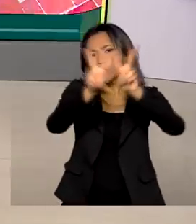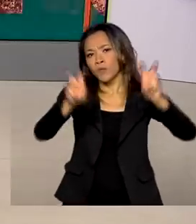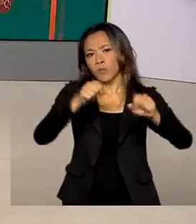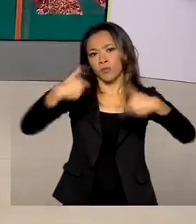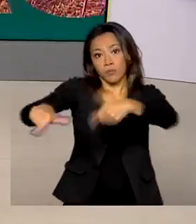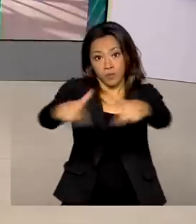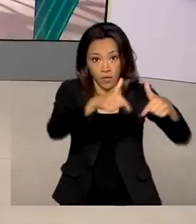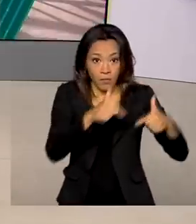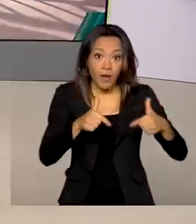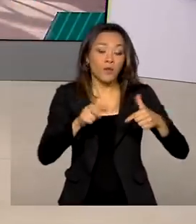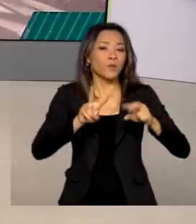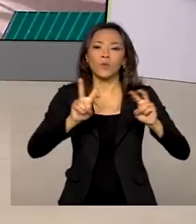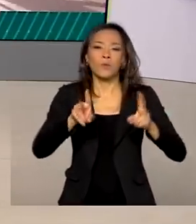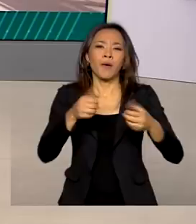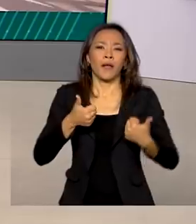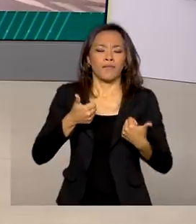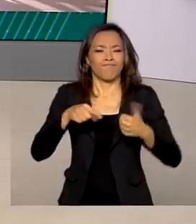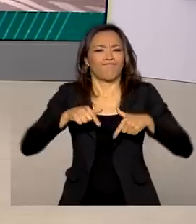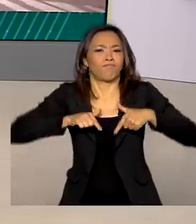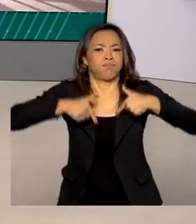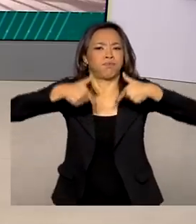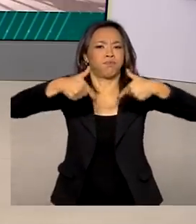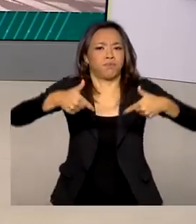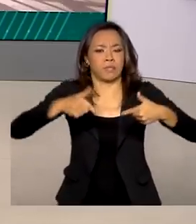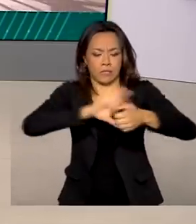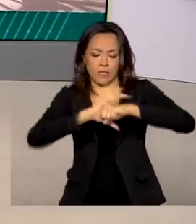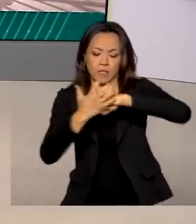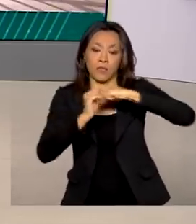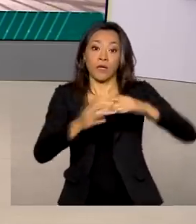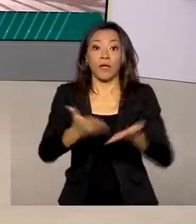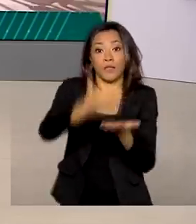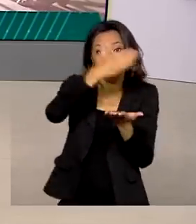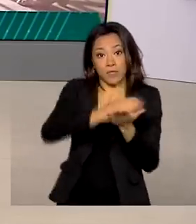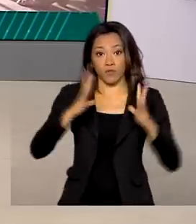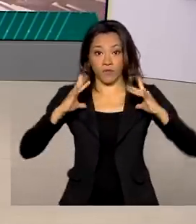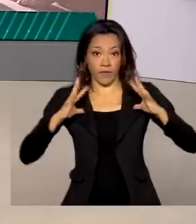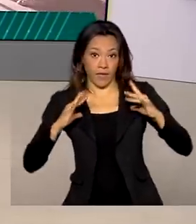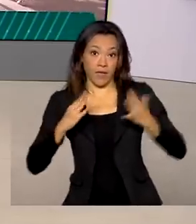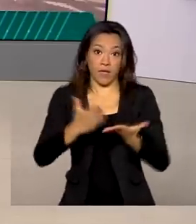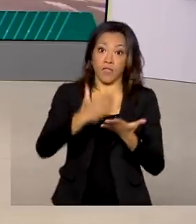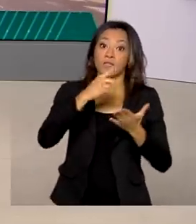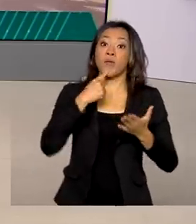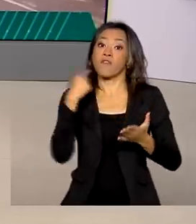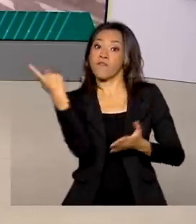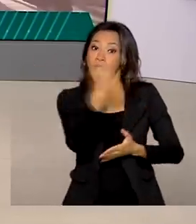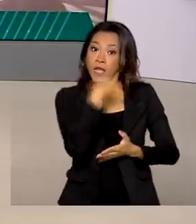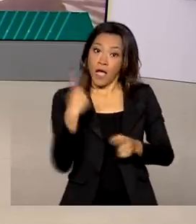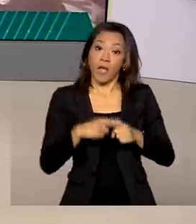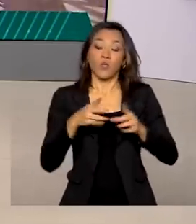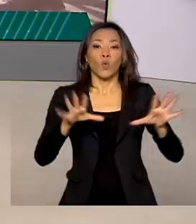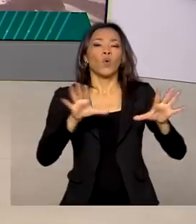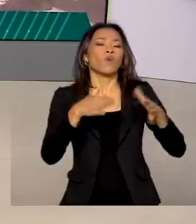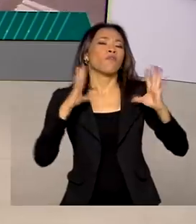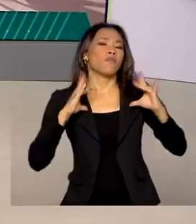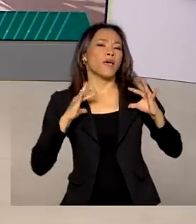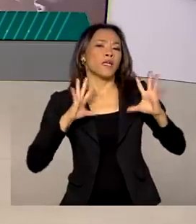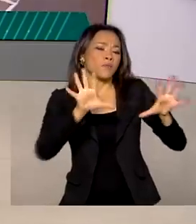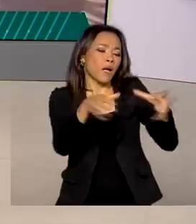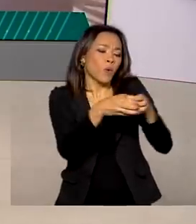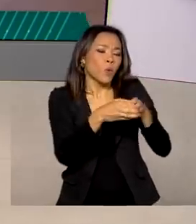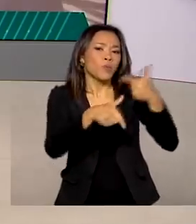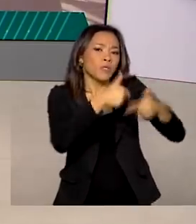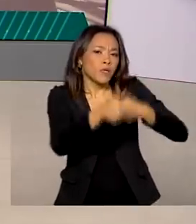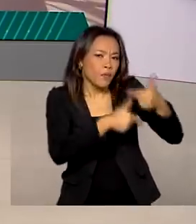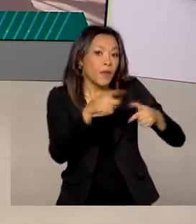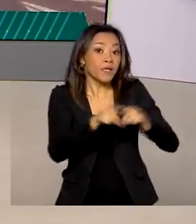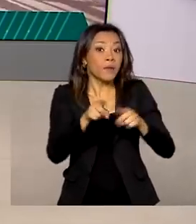enfrentamento da pandemia, como antecipação de férias e feriados, concessão de férias coletivas e o adiamento do recolhimento